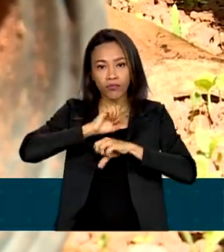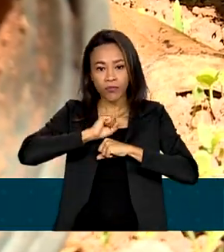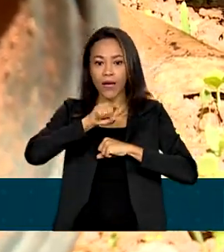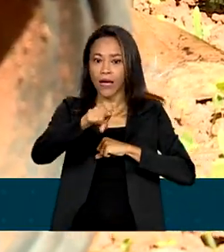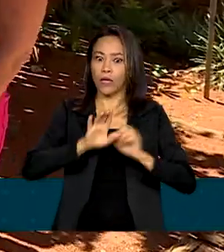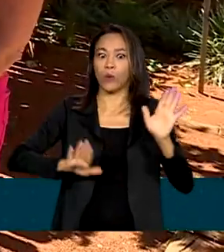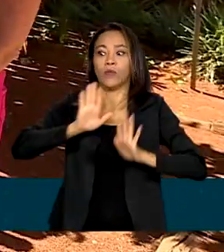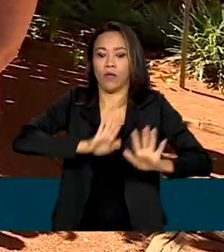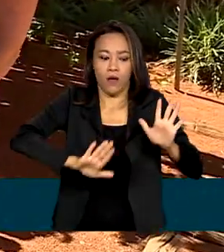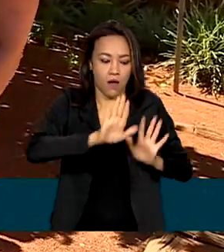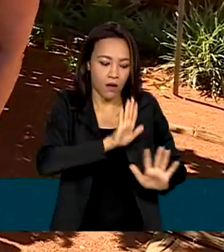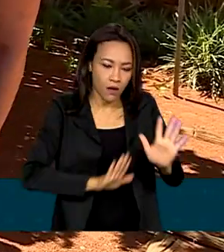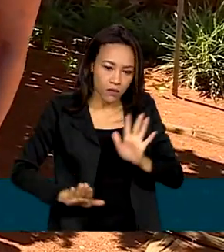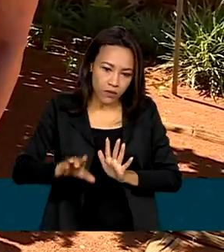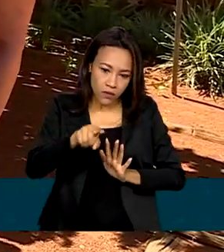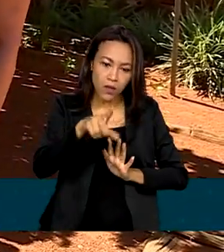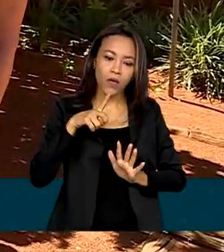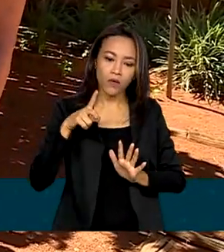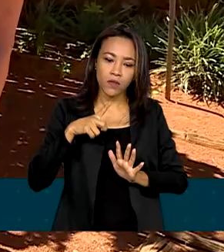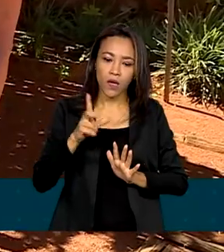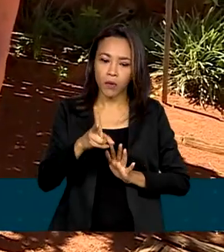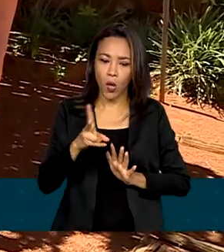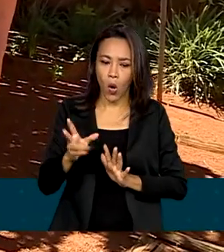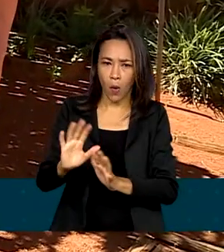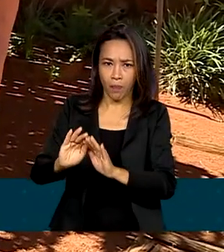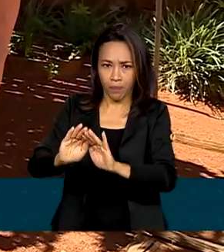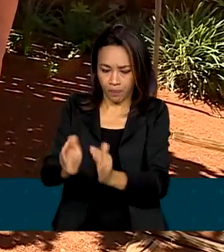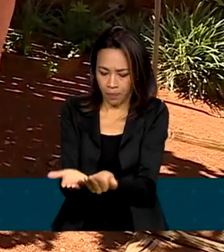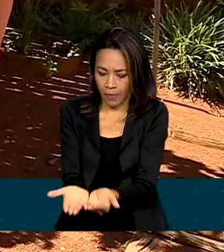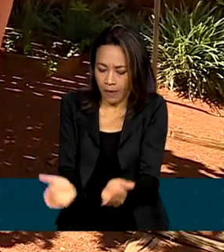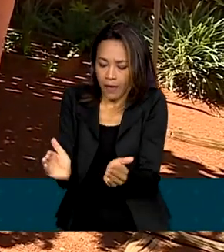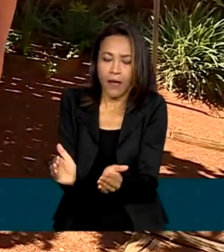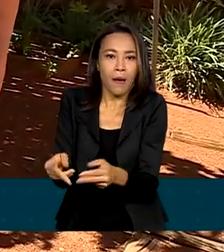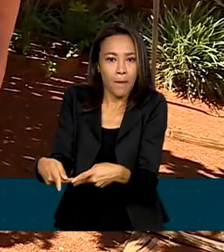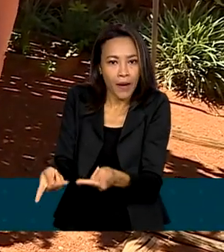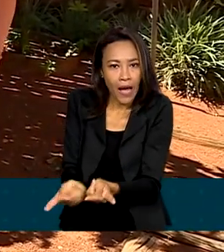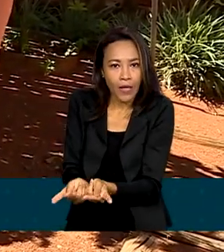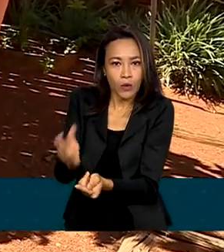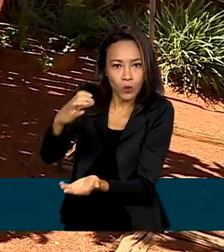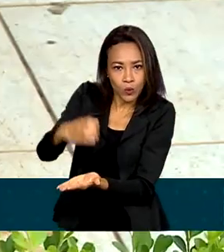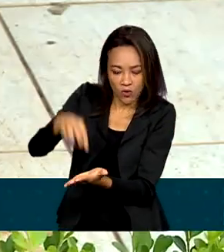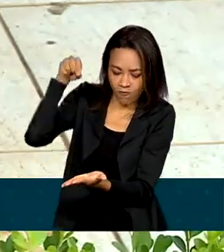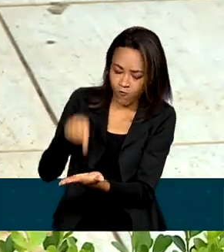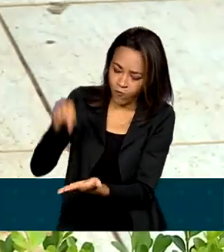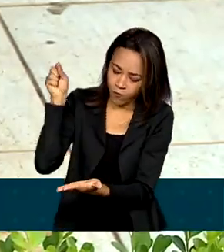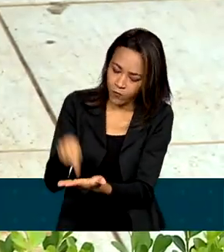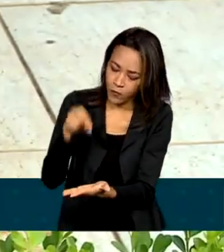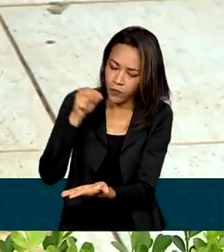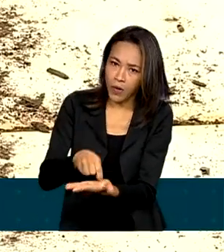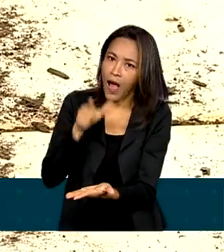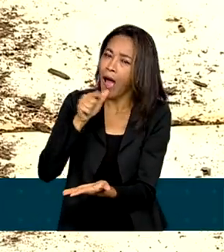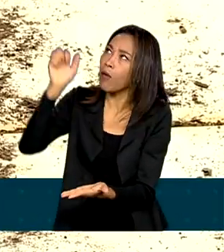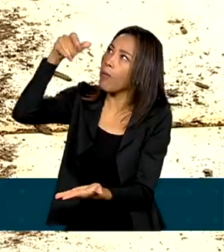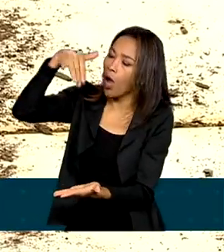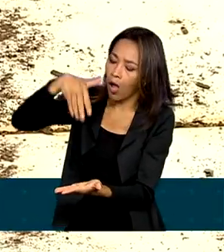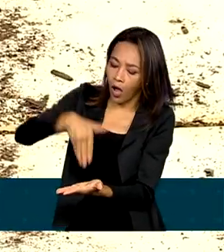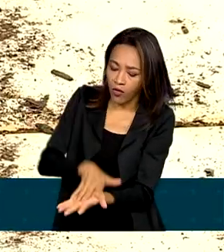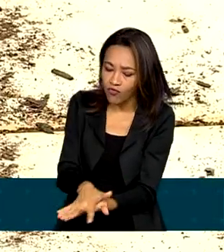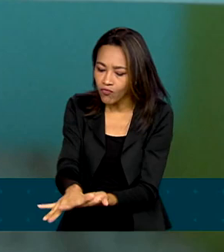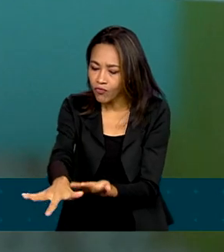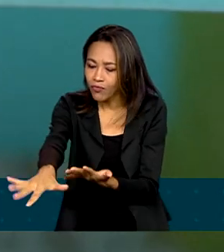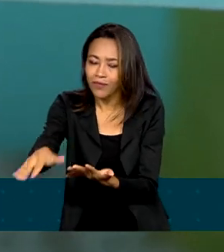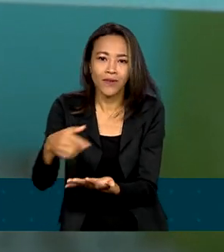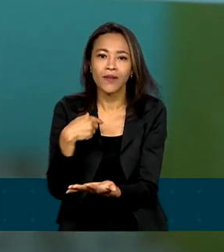cuidados. Eu tomo cuidado de não deixar prato nos vasos, eles estão todos furados. É muito importante não deixar a água